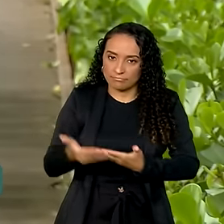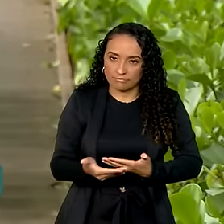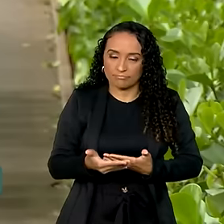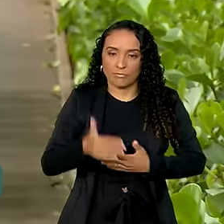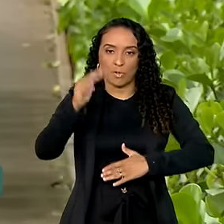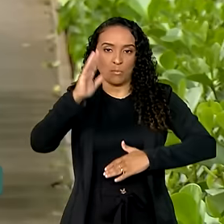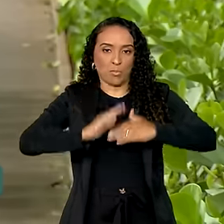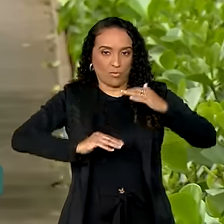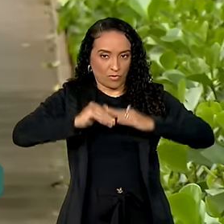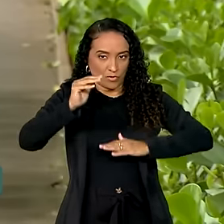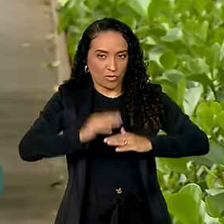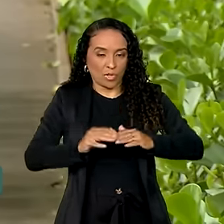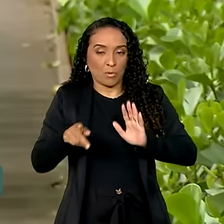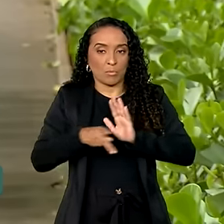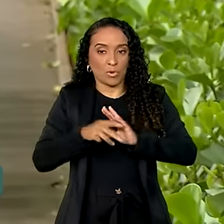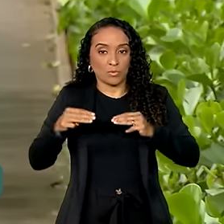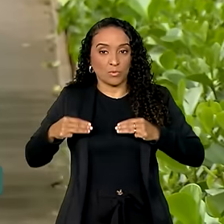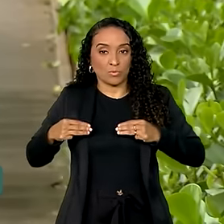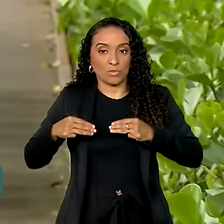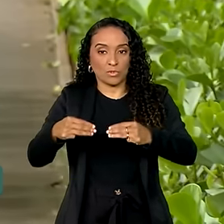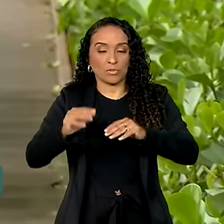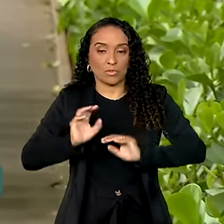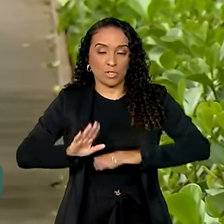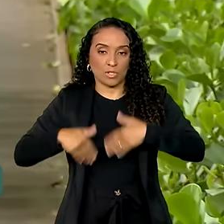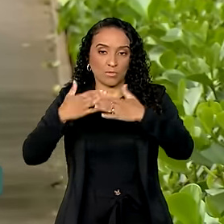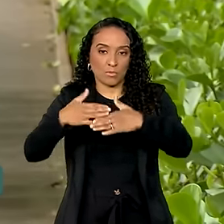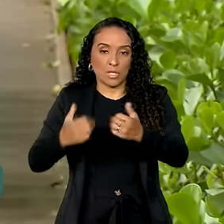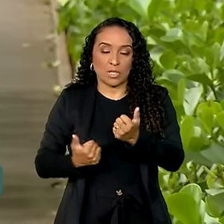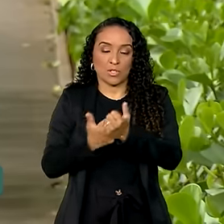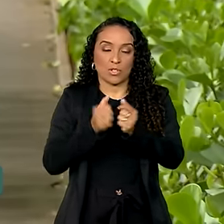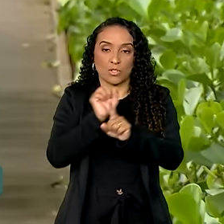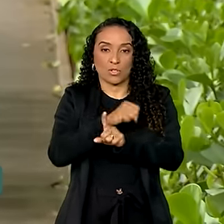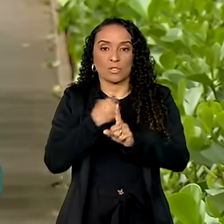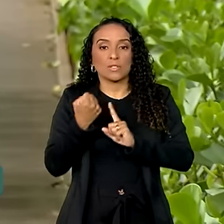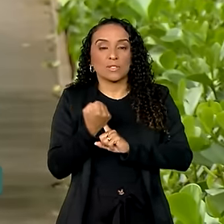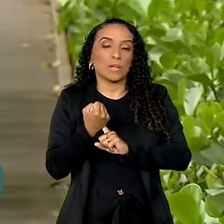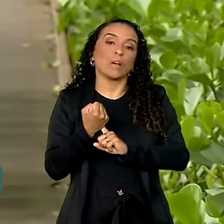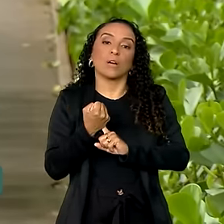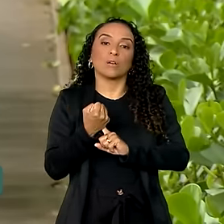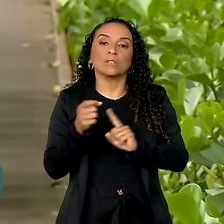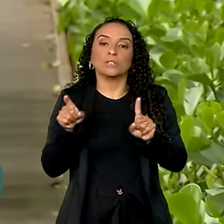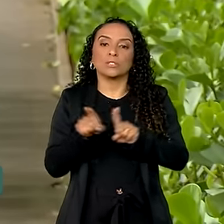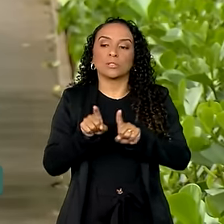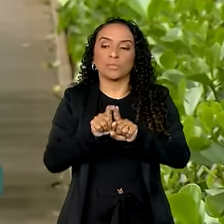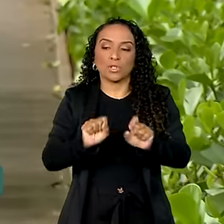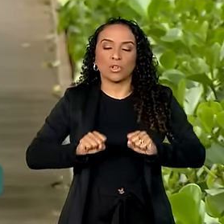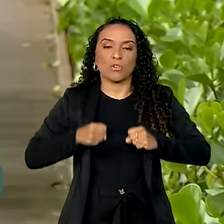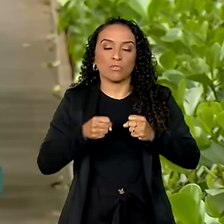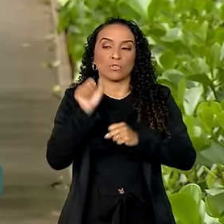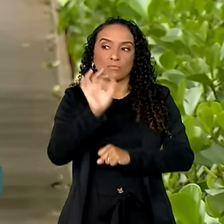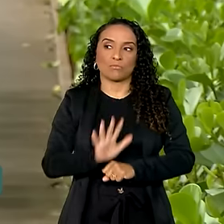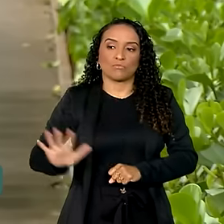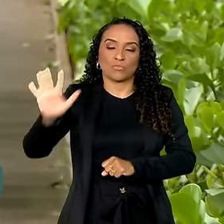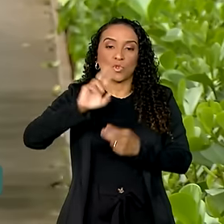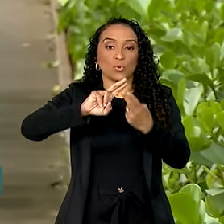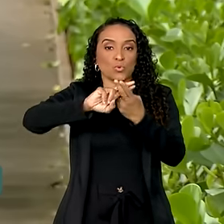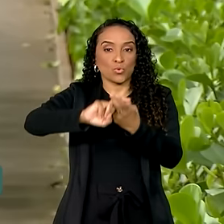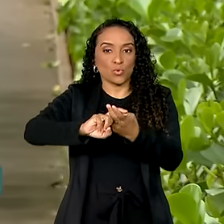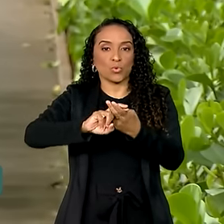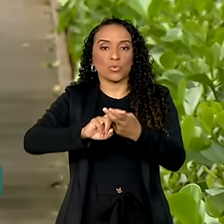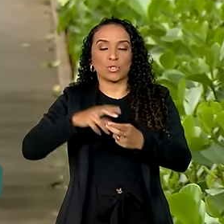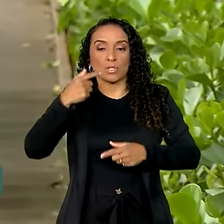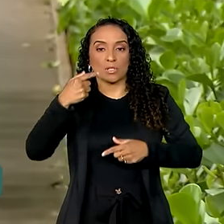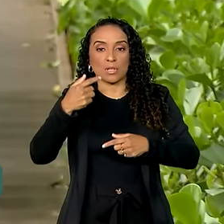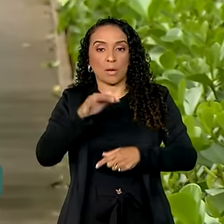profissionais do Ministério do Desenvolvimento e Assistência Social, também pela Força Nacional do SUS e pela